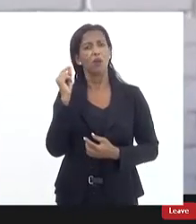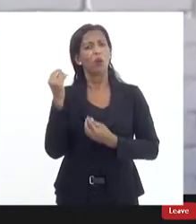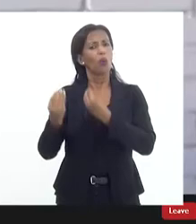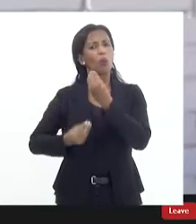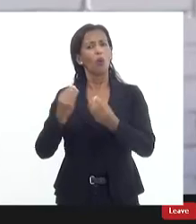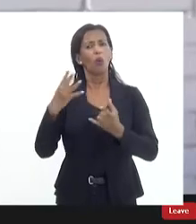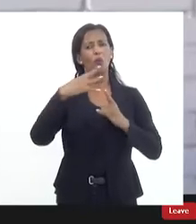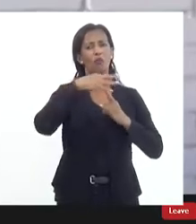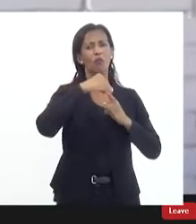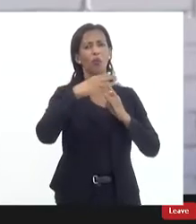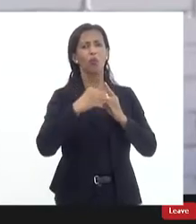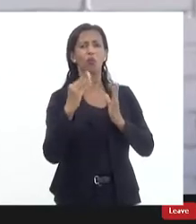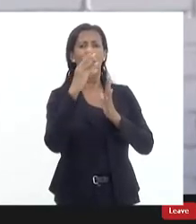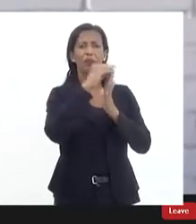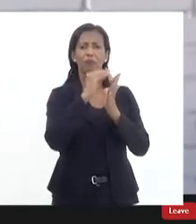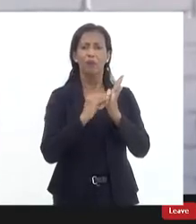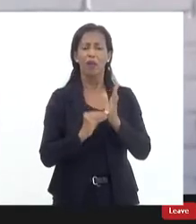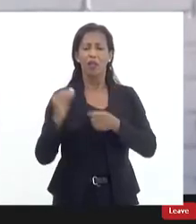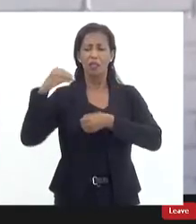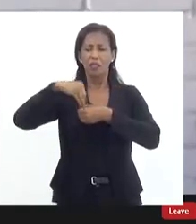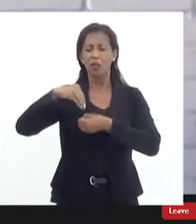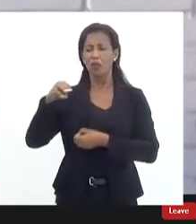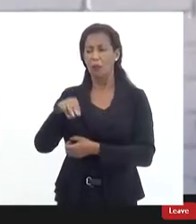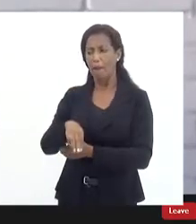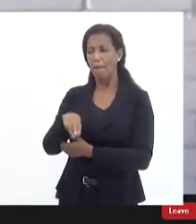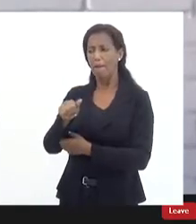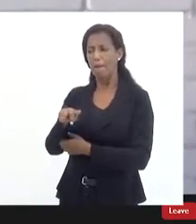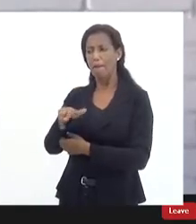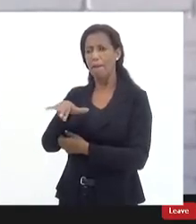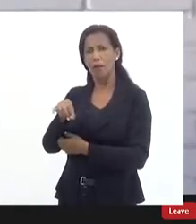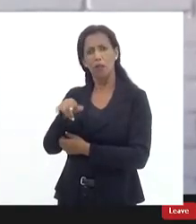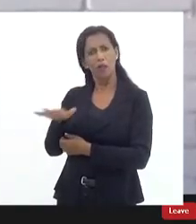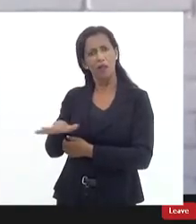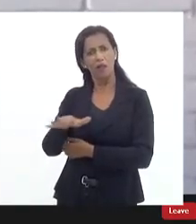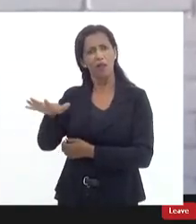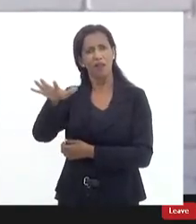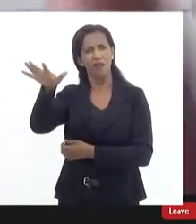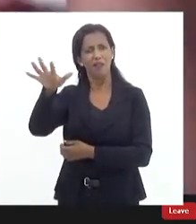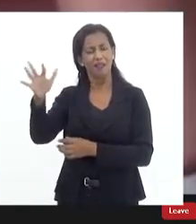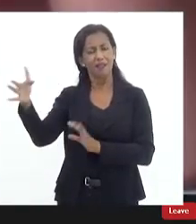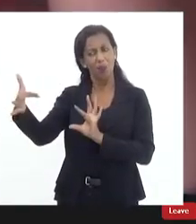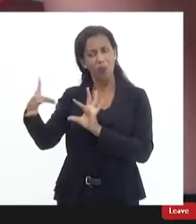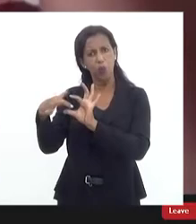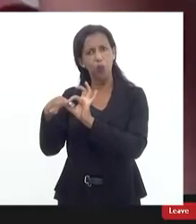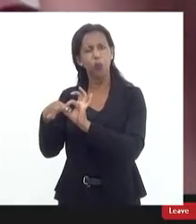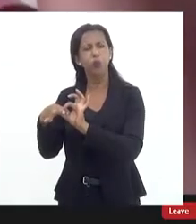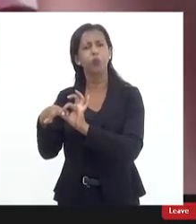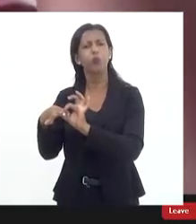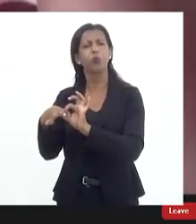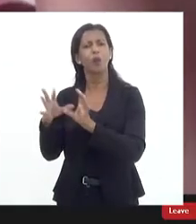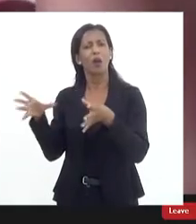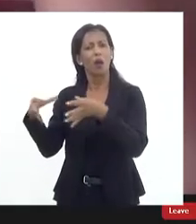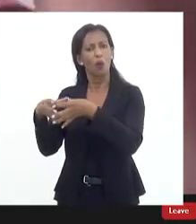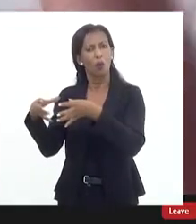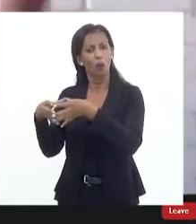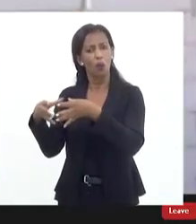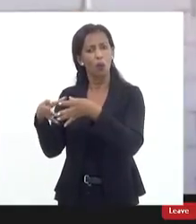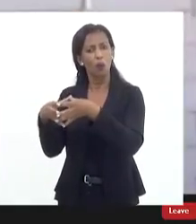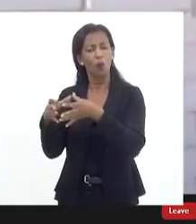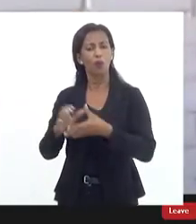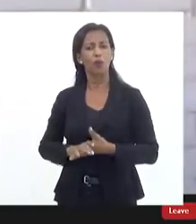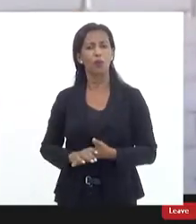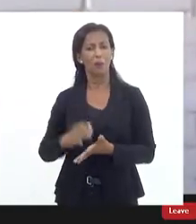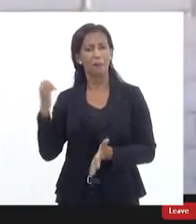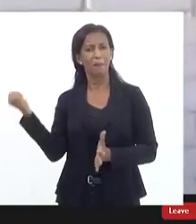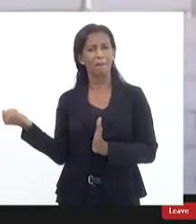numa agenda cotidiana ali na favela de Manguinhos que como disse está atrelada a comunidade do Jacarezinho e o